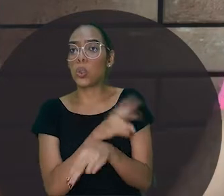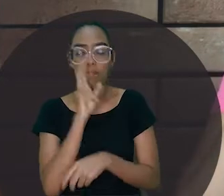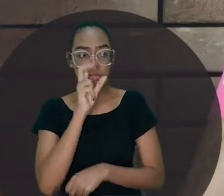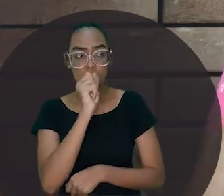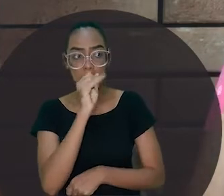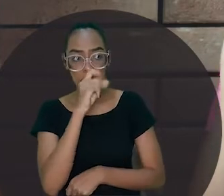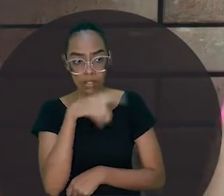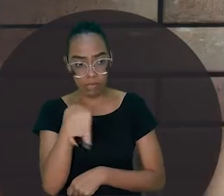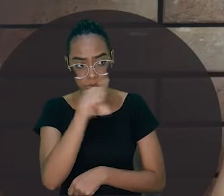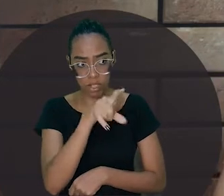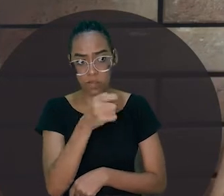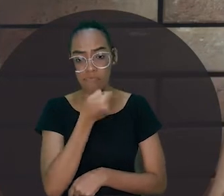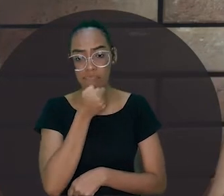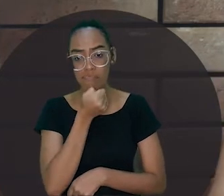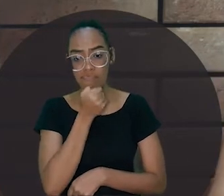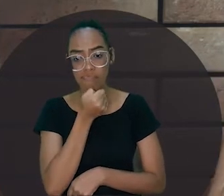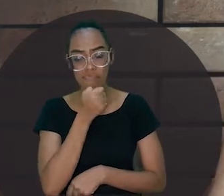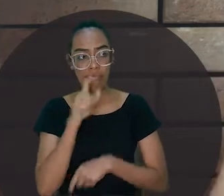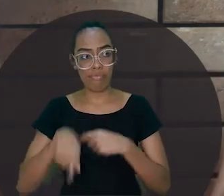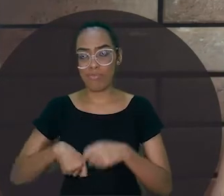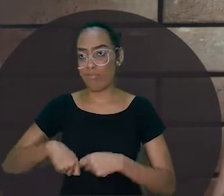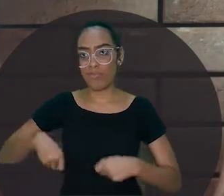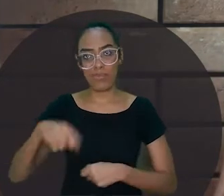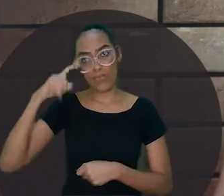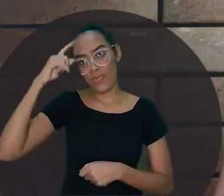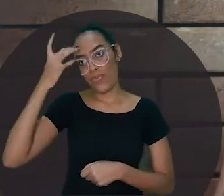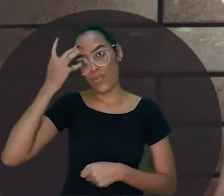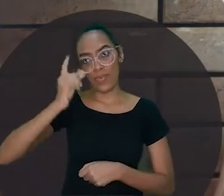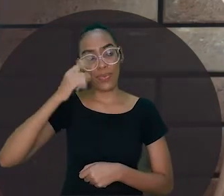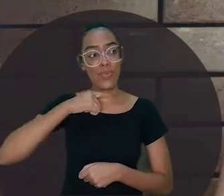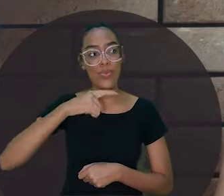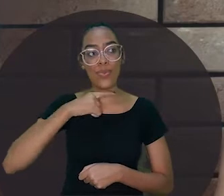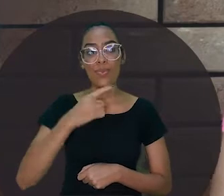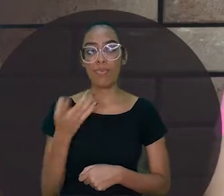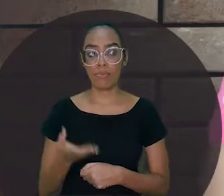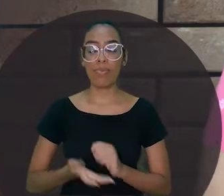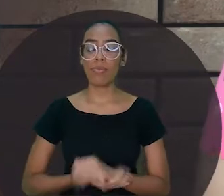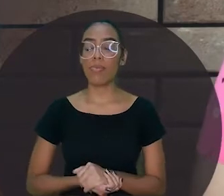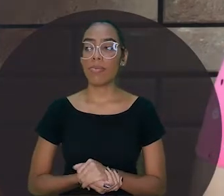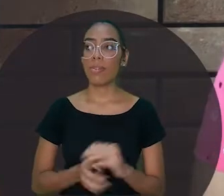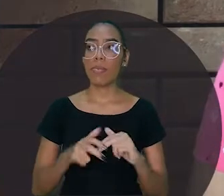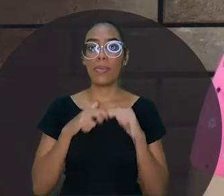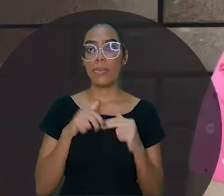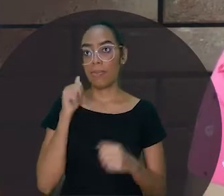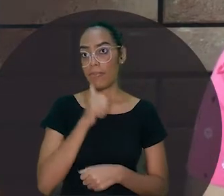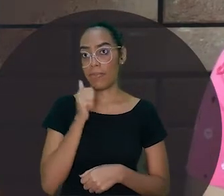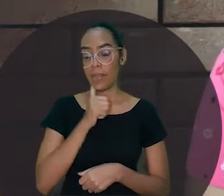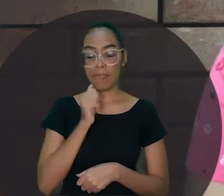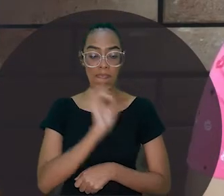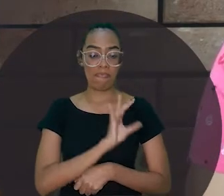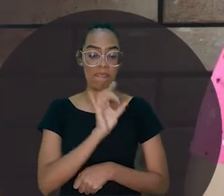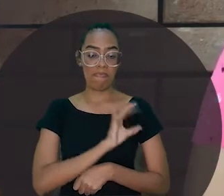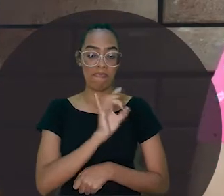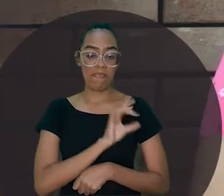Uma ventania tão forte que quem não tiver amarrado, eu acho que não escapa, não. A onça ficou morrendo